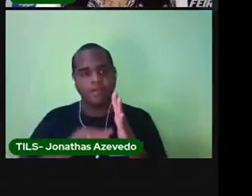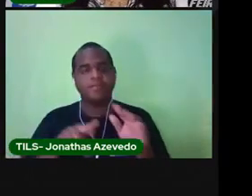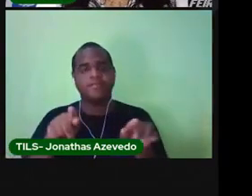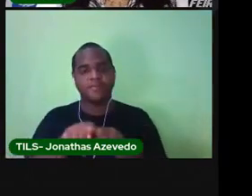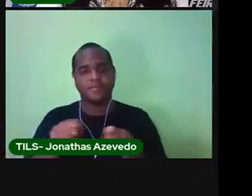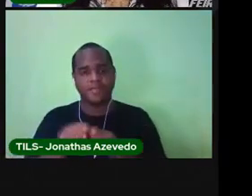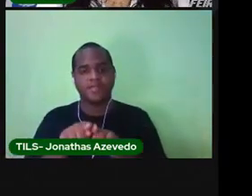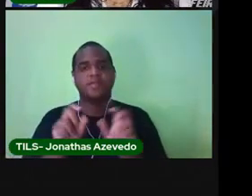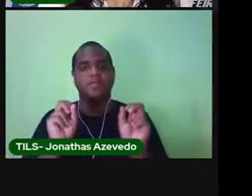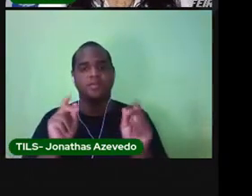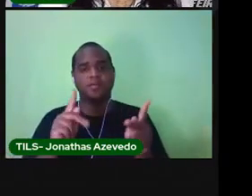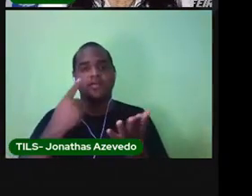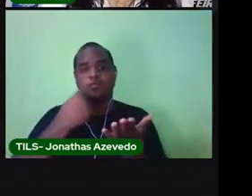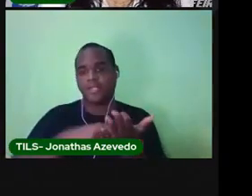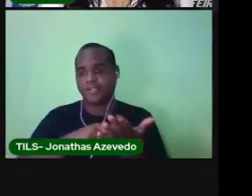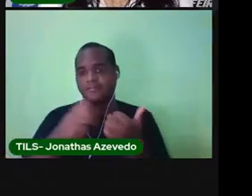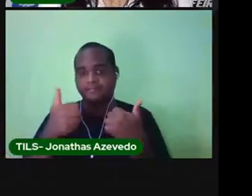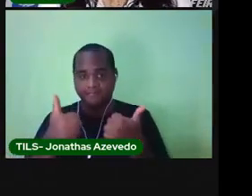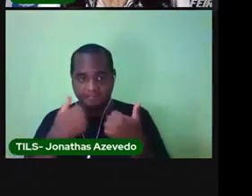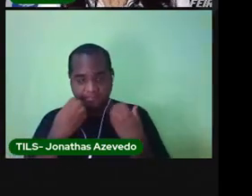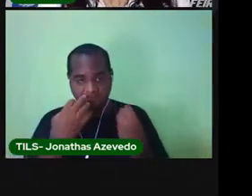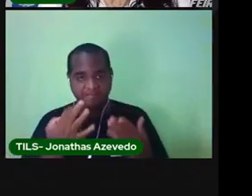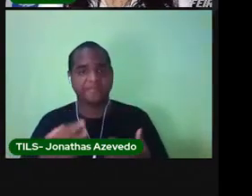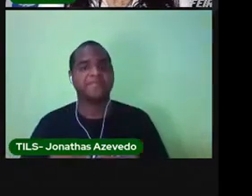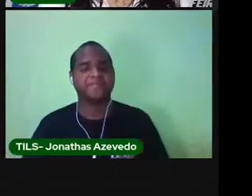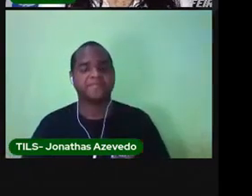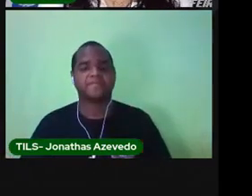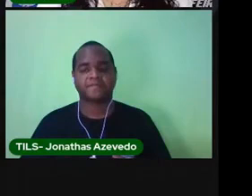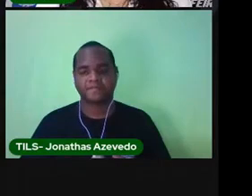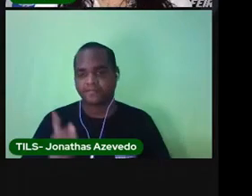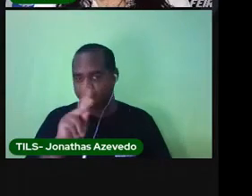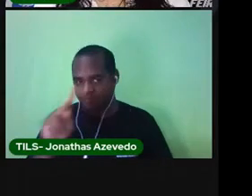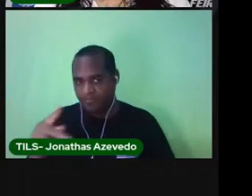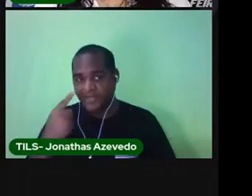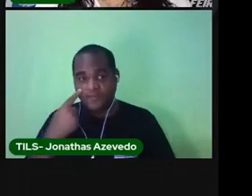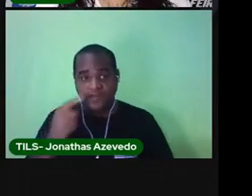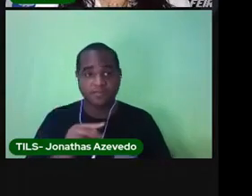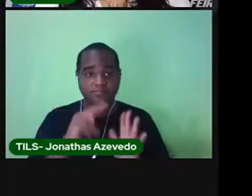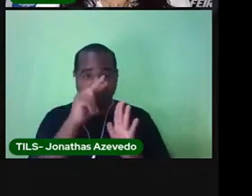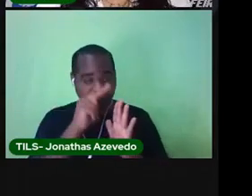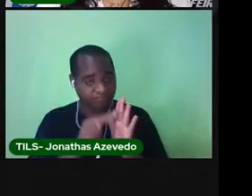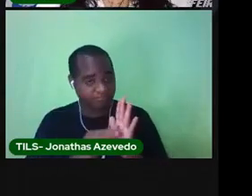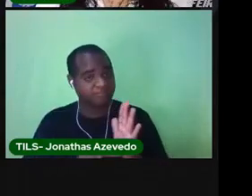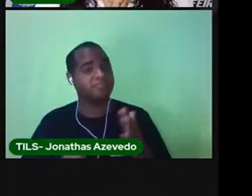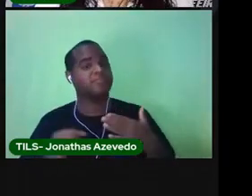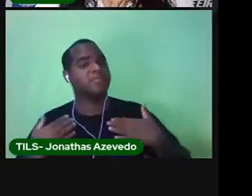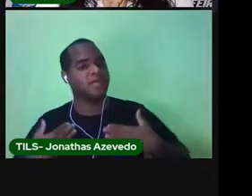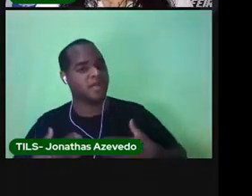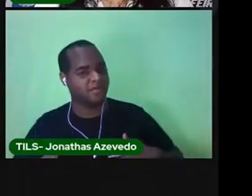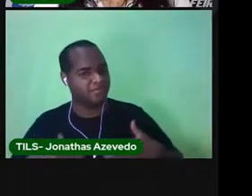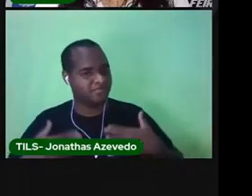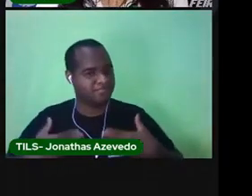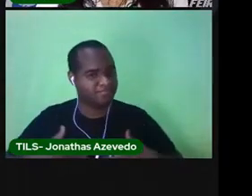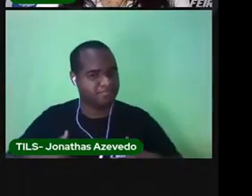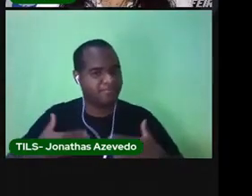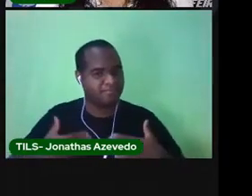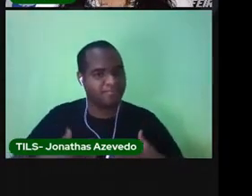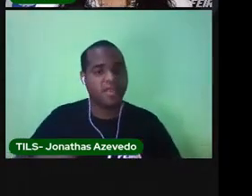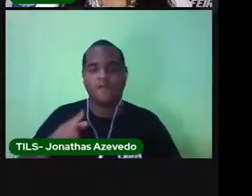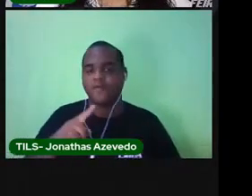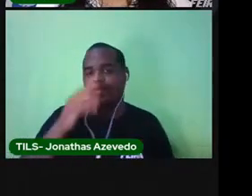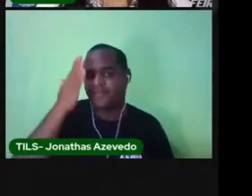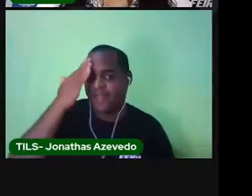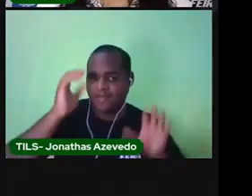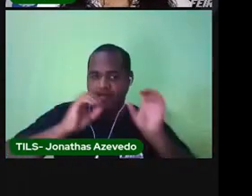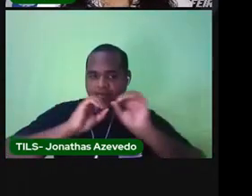Combinado? Vamos lá. A Pró vai ler bem devagarzinho para você entender